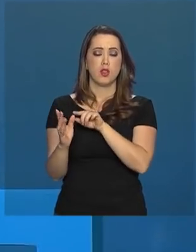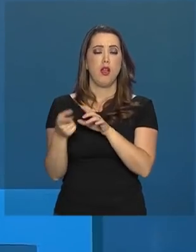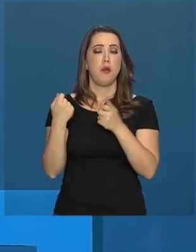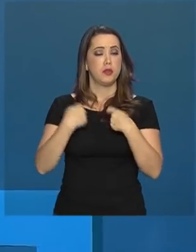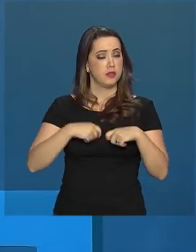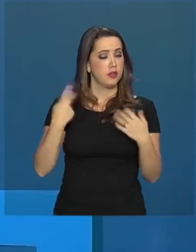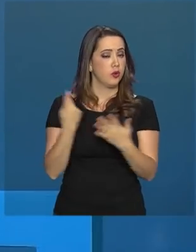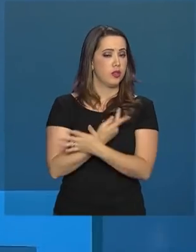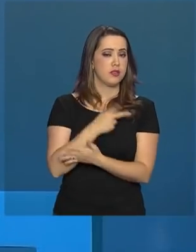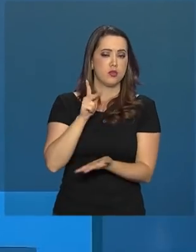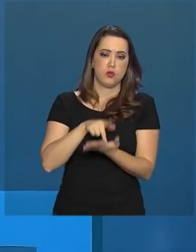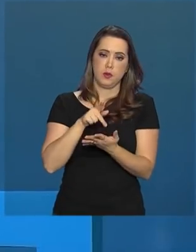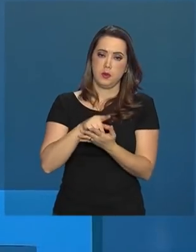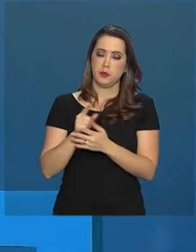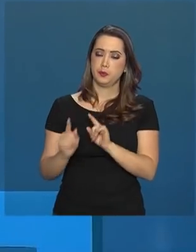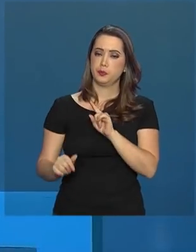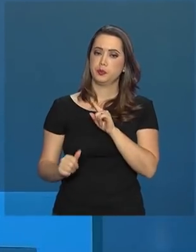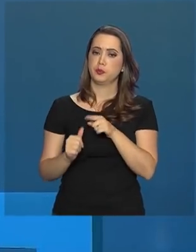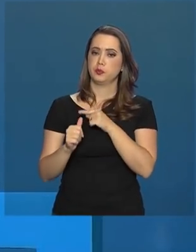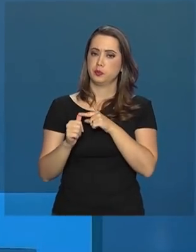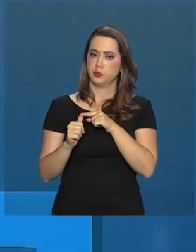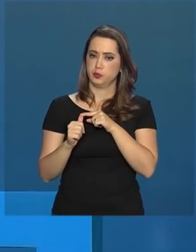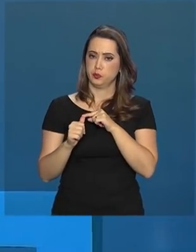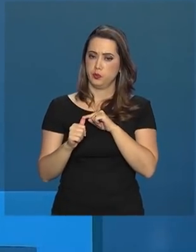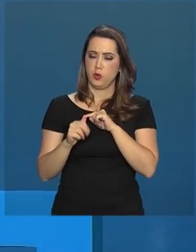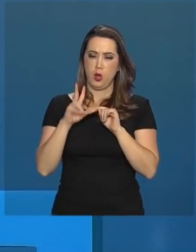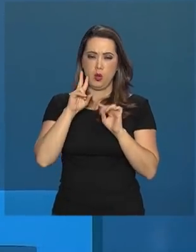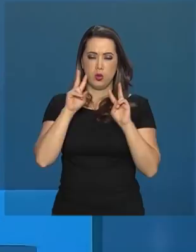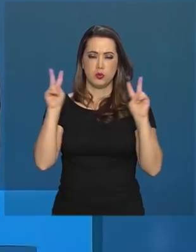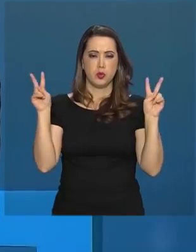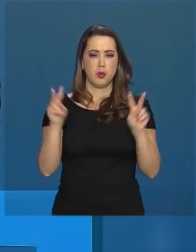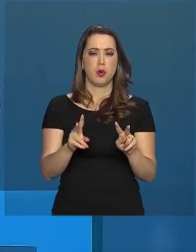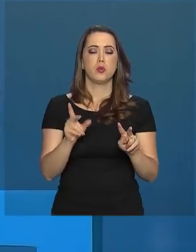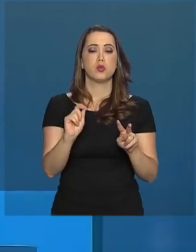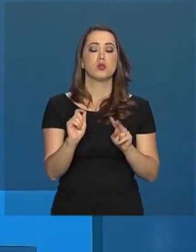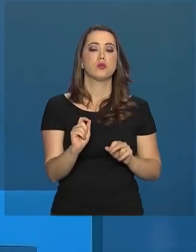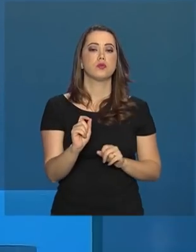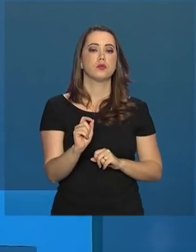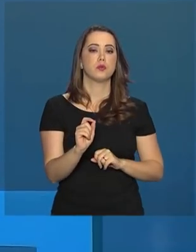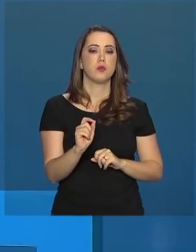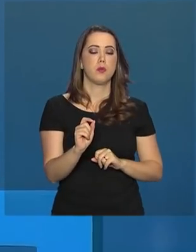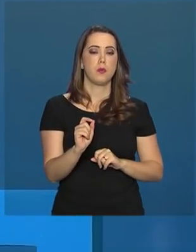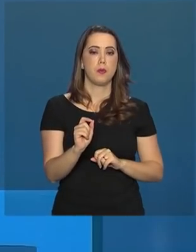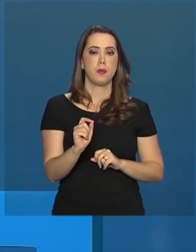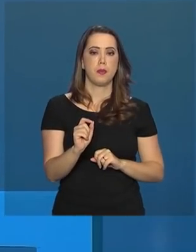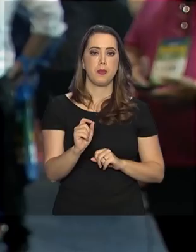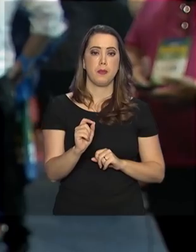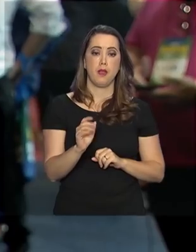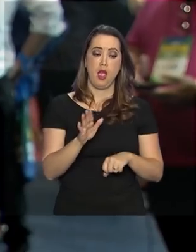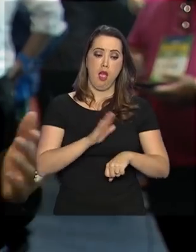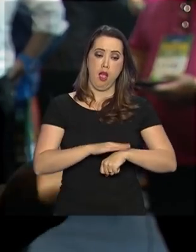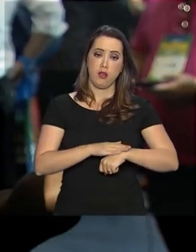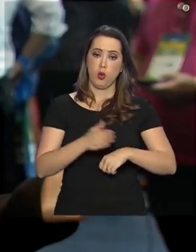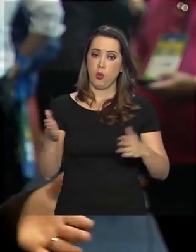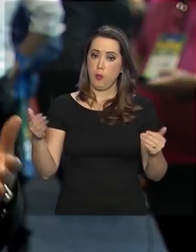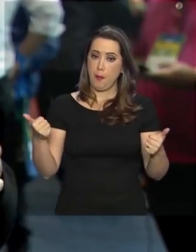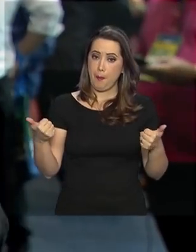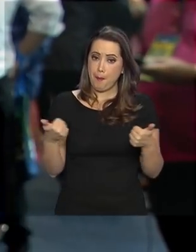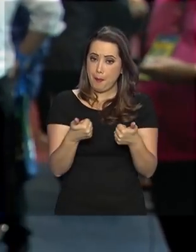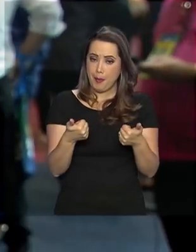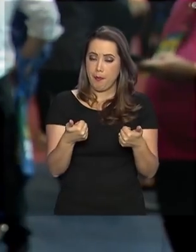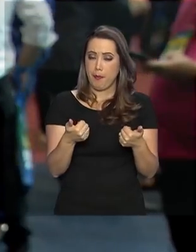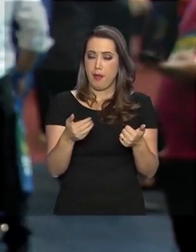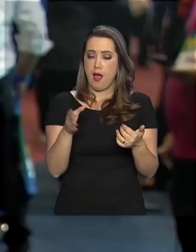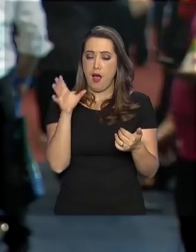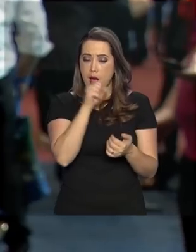O nosso primeiro olhar para isso é um olhar de curto prazo. A Marcha Brasília em